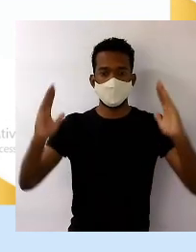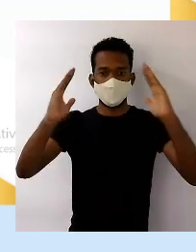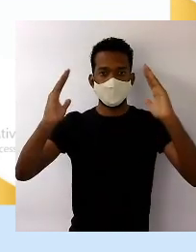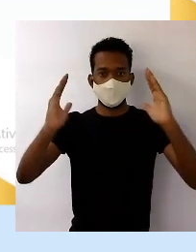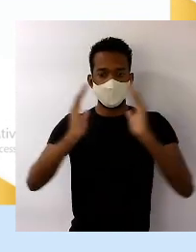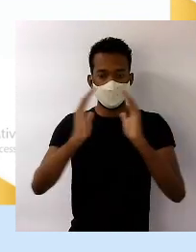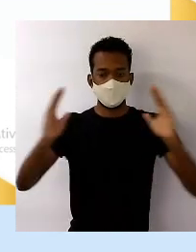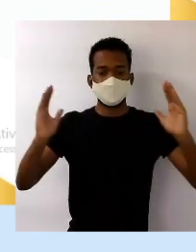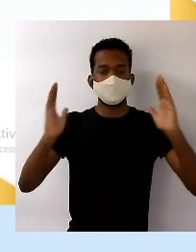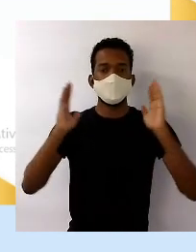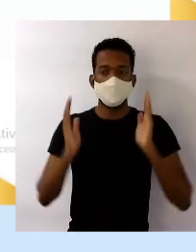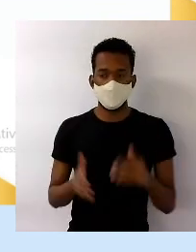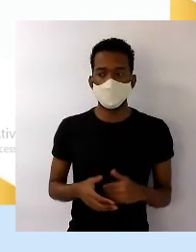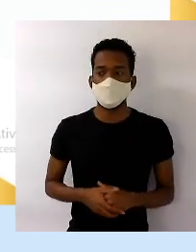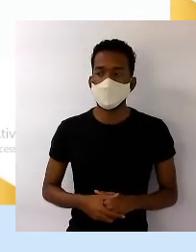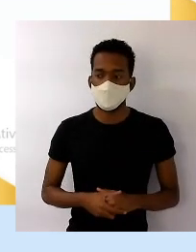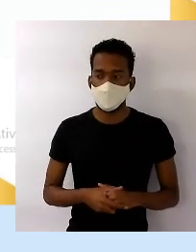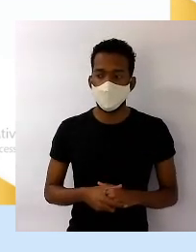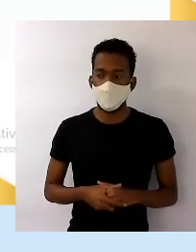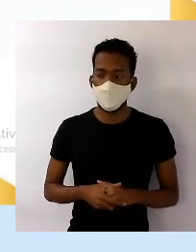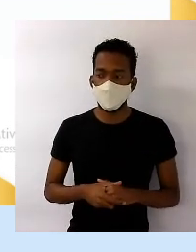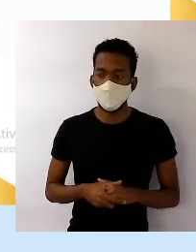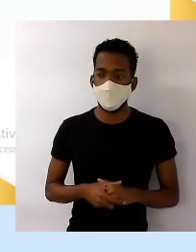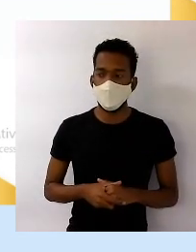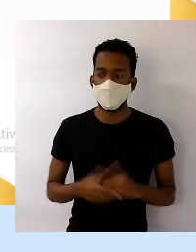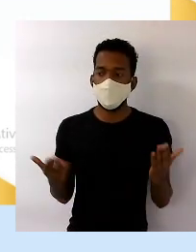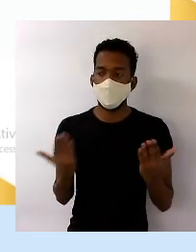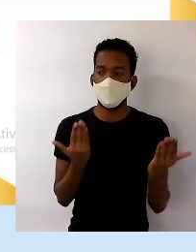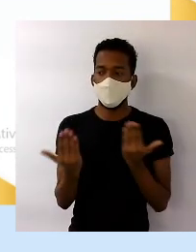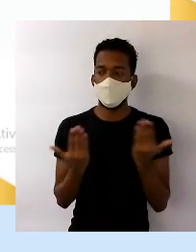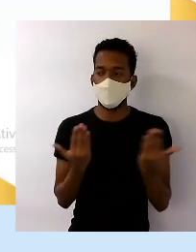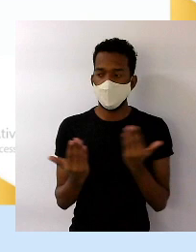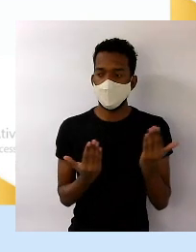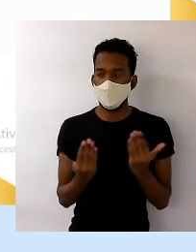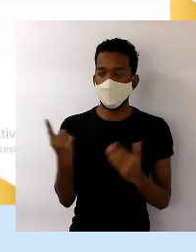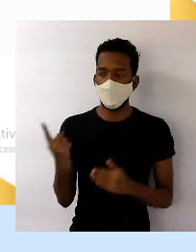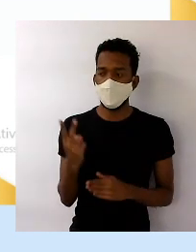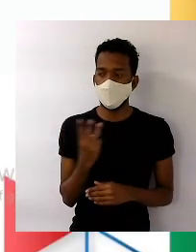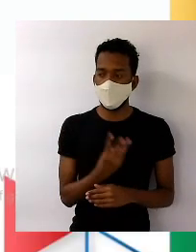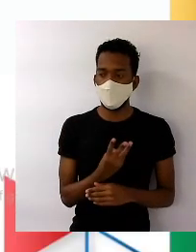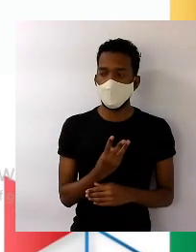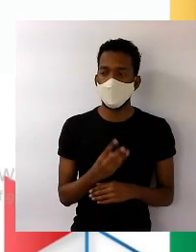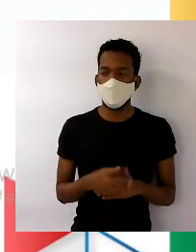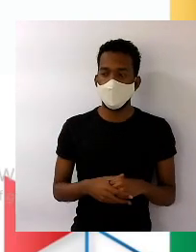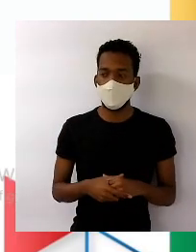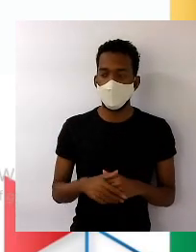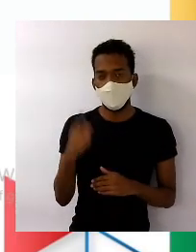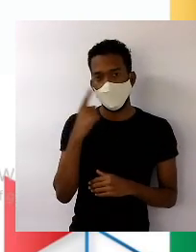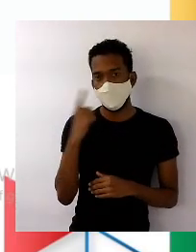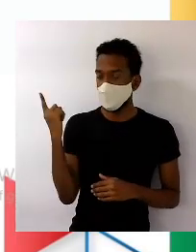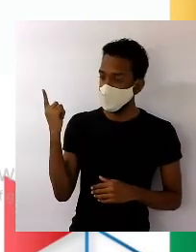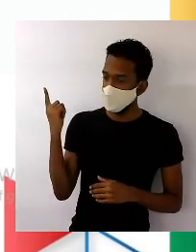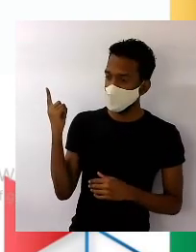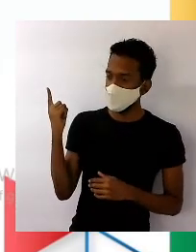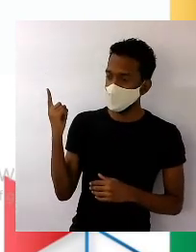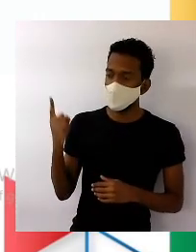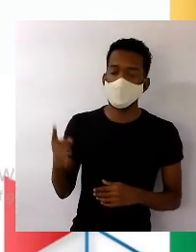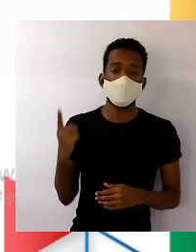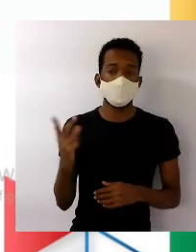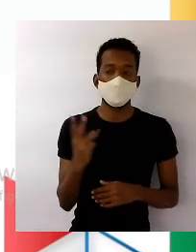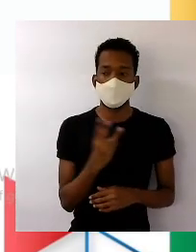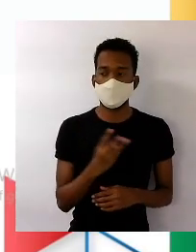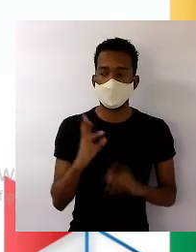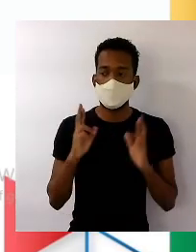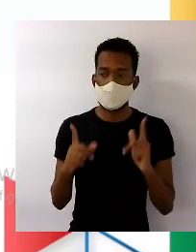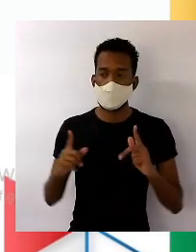um pouco mais alargado. Aí, aqui, ó, a comparação entre as três. Eu trouxe para vocês verem a diferença,